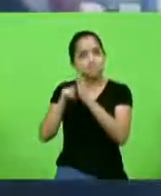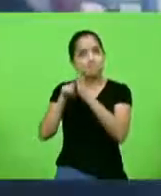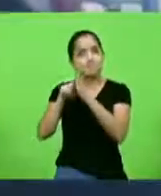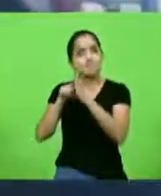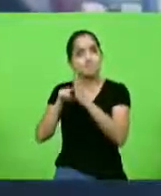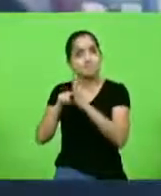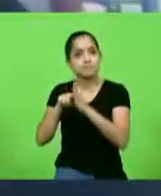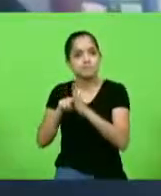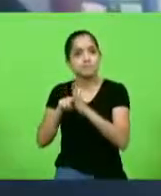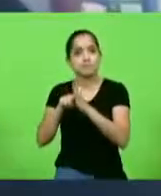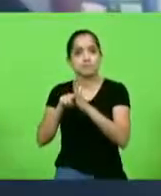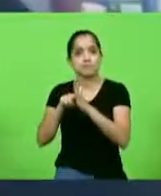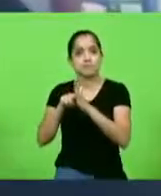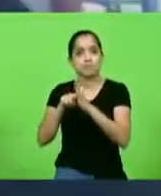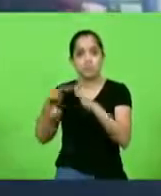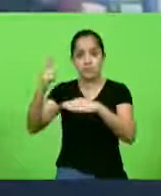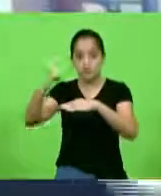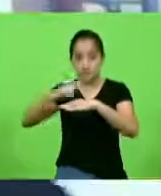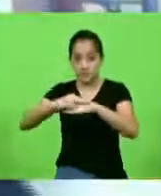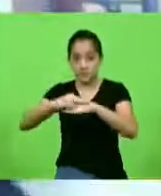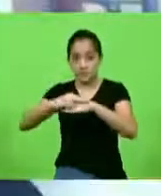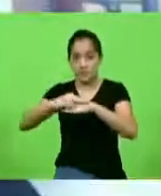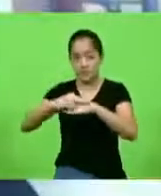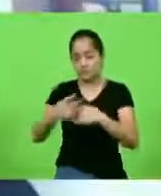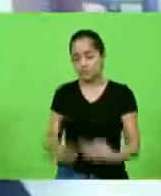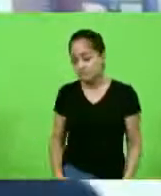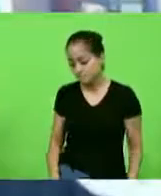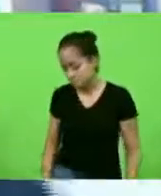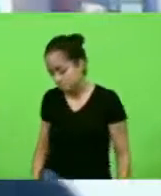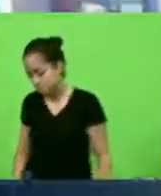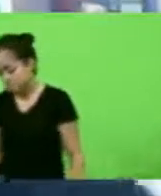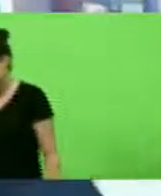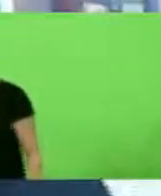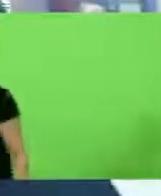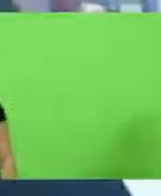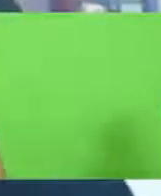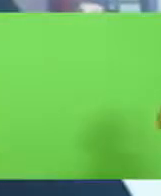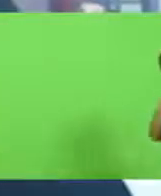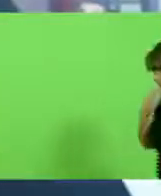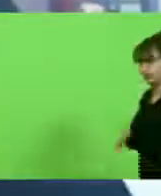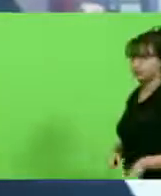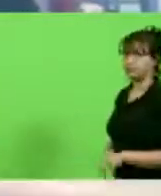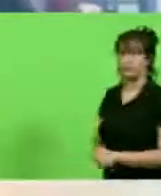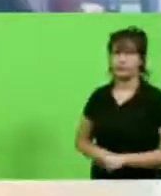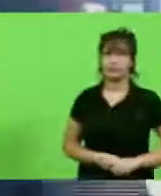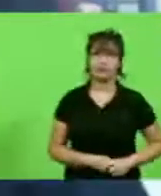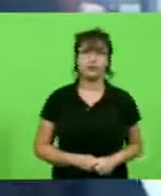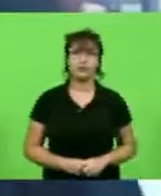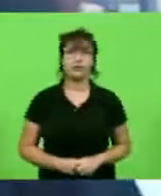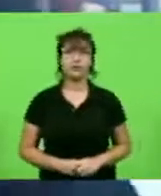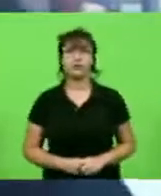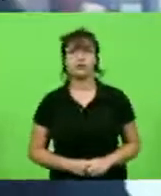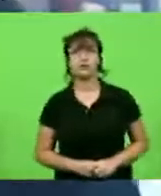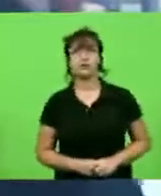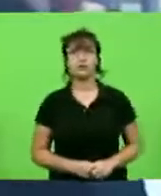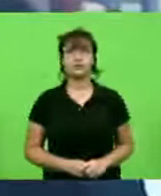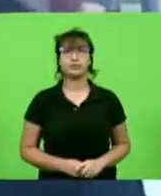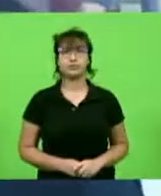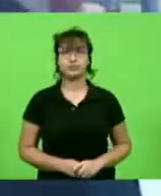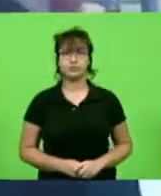enquanto são internados. E nem quando sai, recebe alta, deixa um abraço. Foi o meu caso, pô.